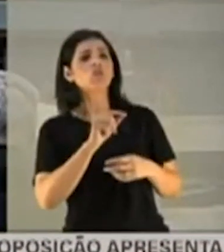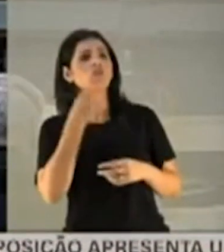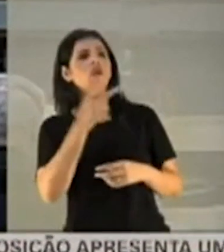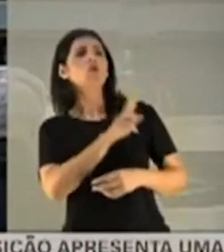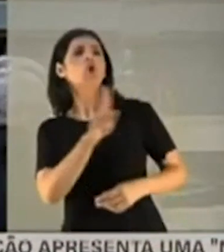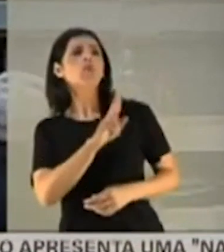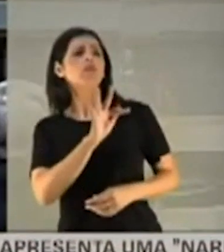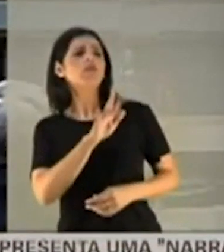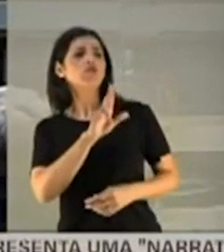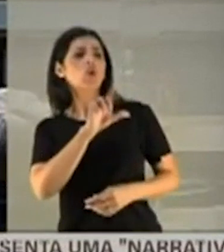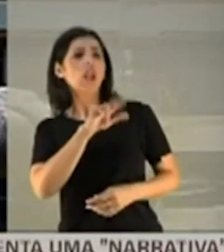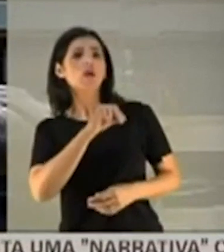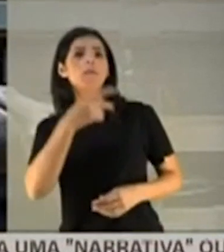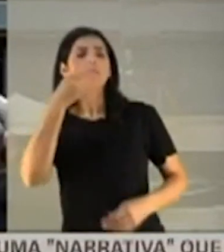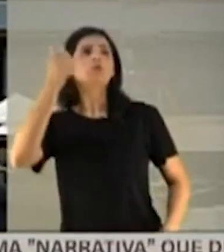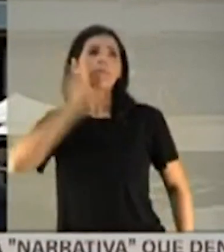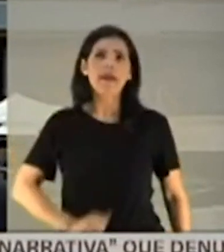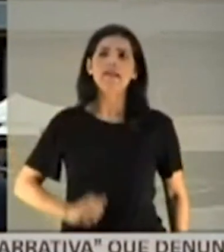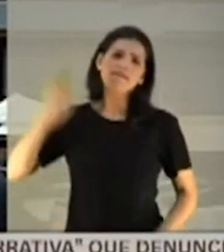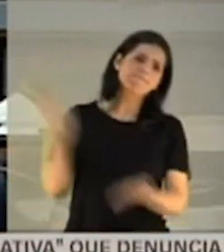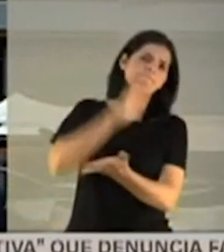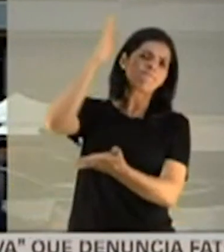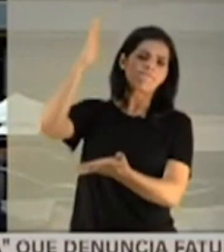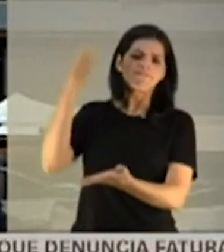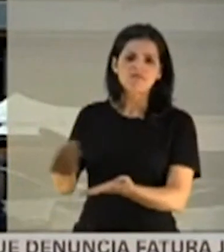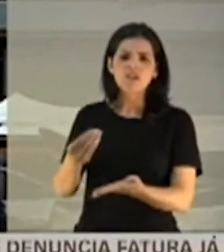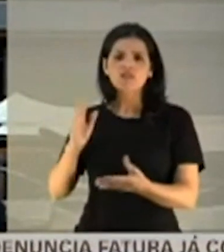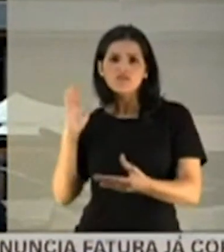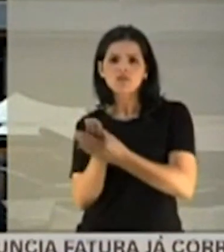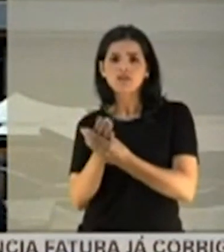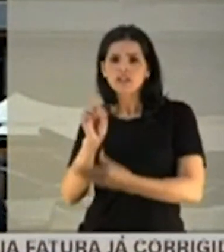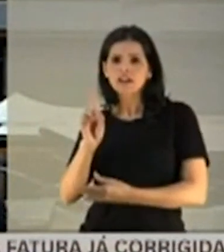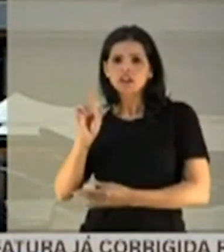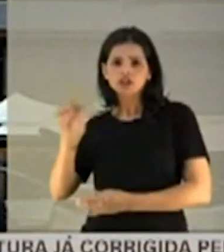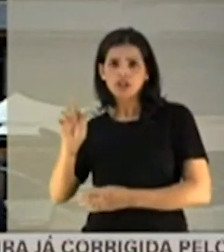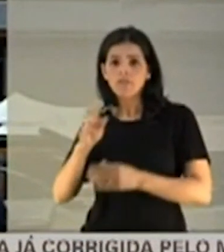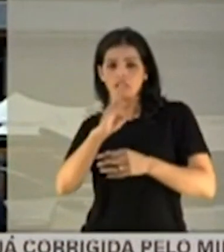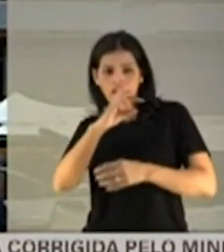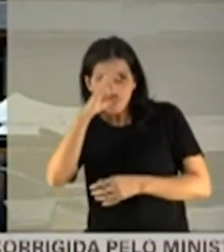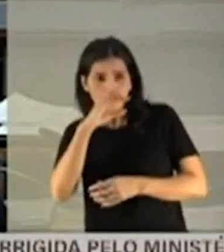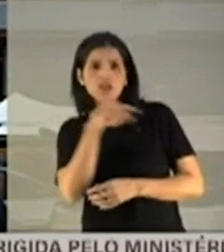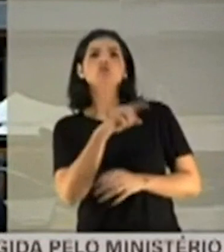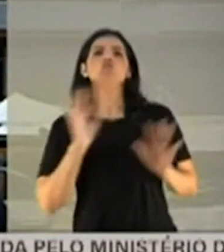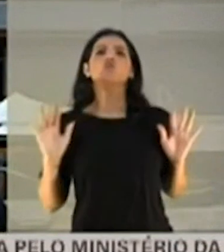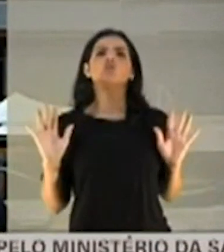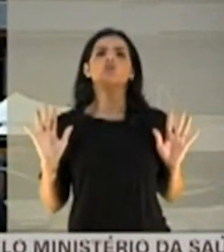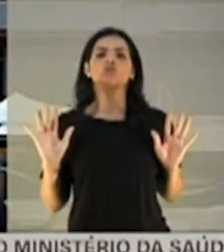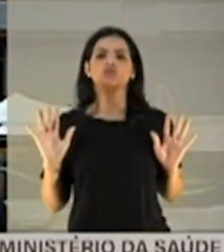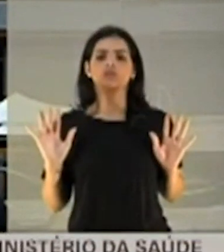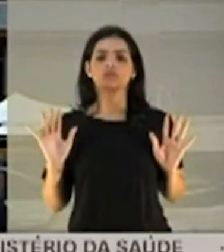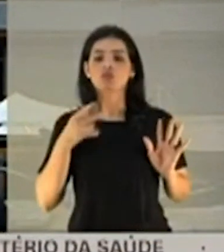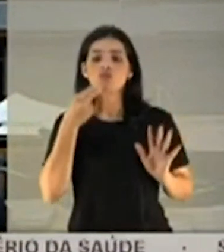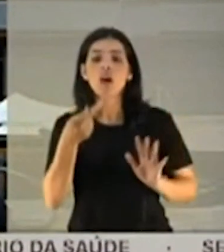fulano. Puta merda. Mais uma vez, vai, dá um tapa na mesa, assim, vou acionar o DG da PEPA, não deve investigar esse troço. Presidente... Não